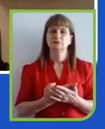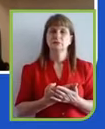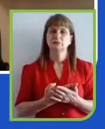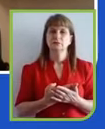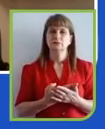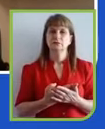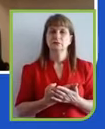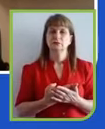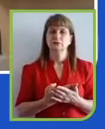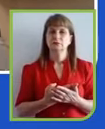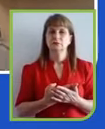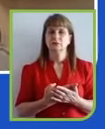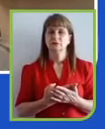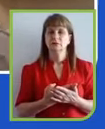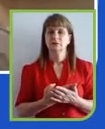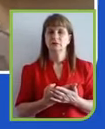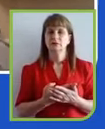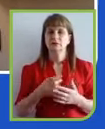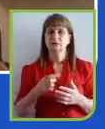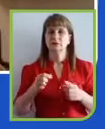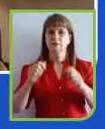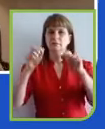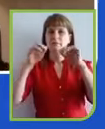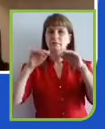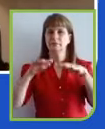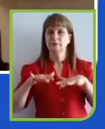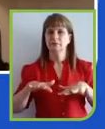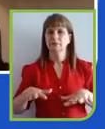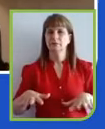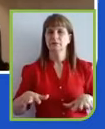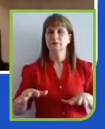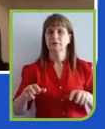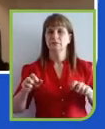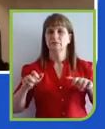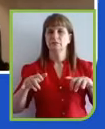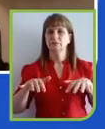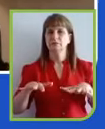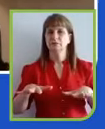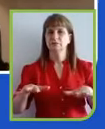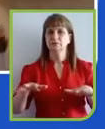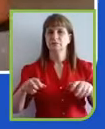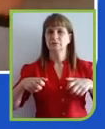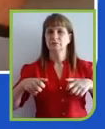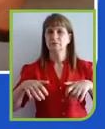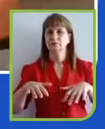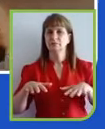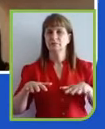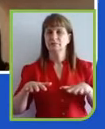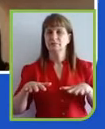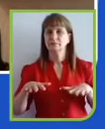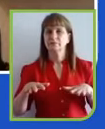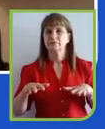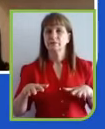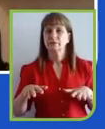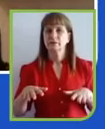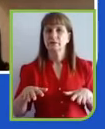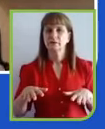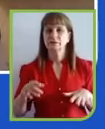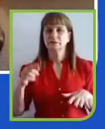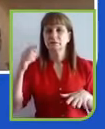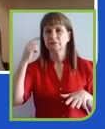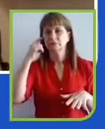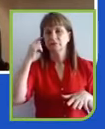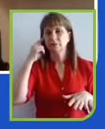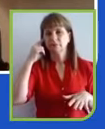inédito, quer dizer, foi um nivelamento imediato. Se a gente for relembrar o impacto em 2008, 2009, quando